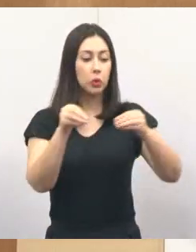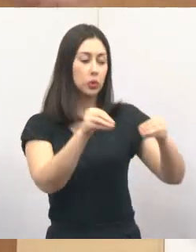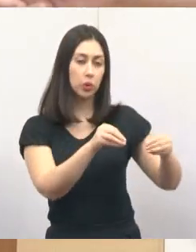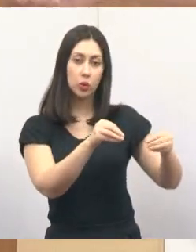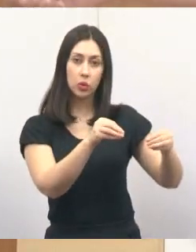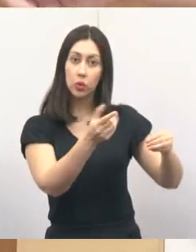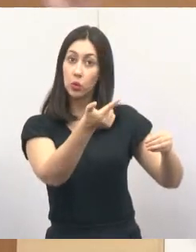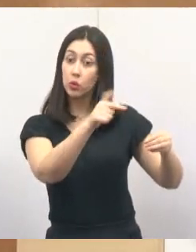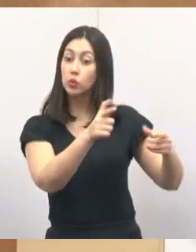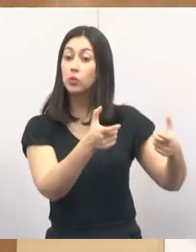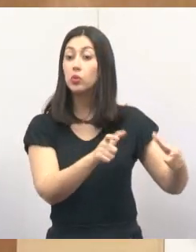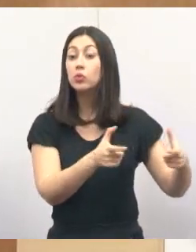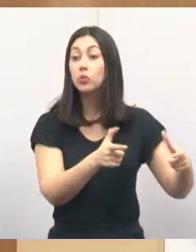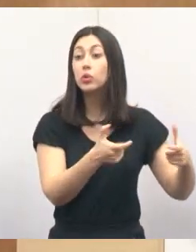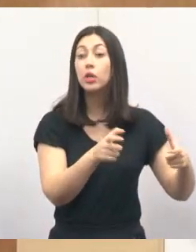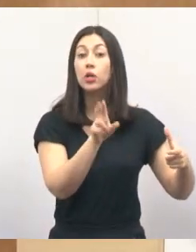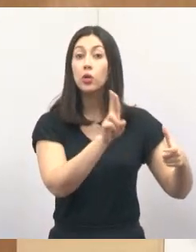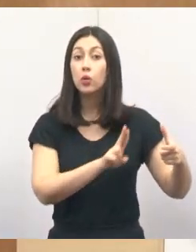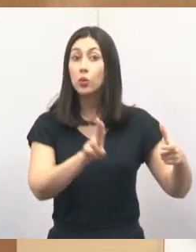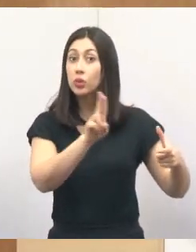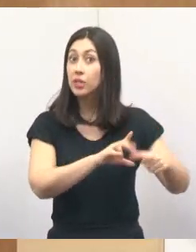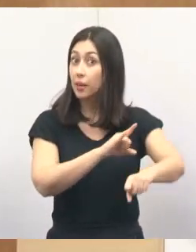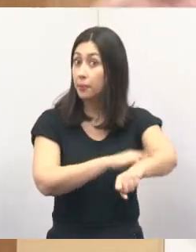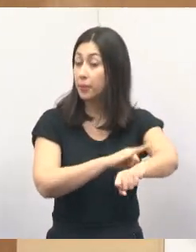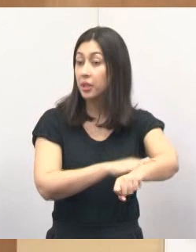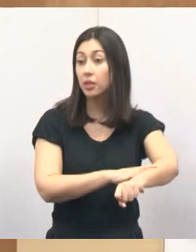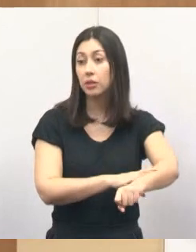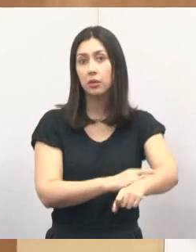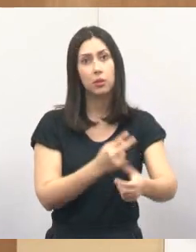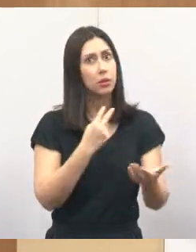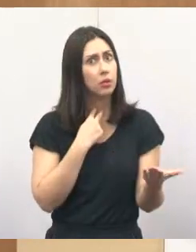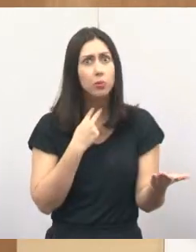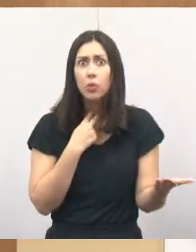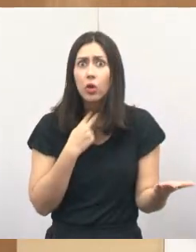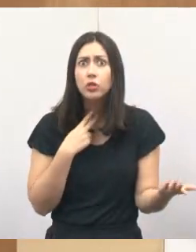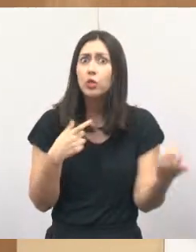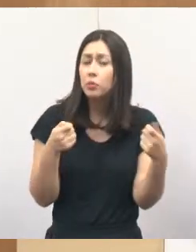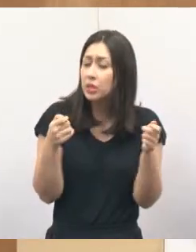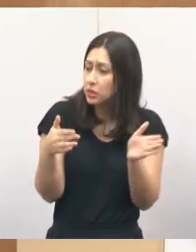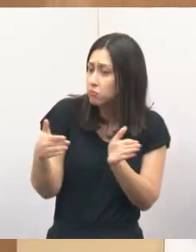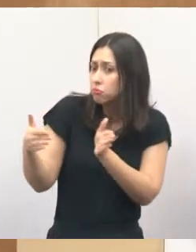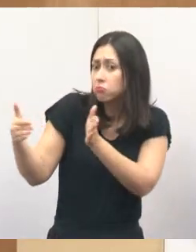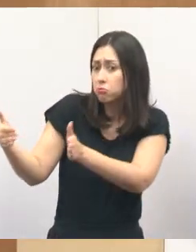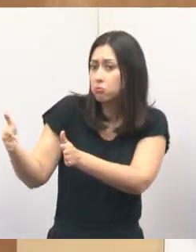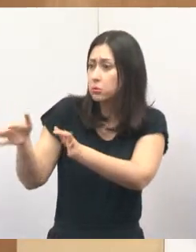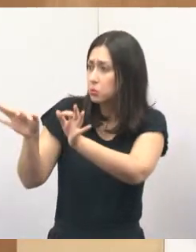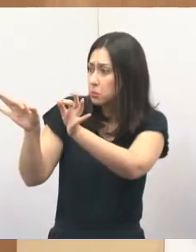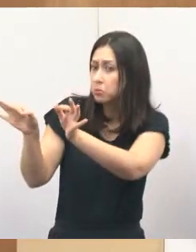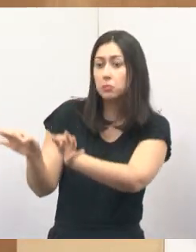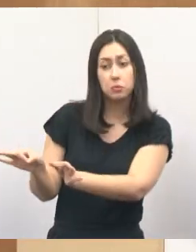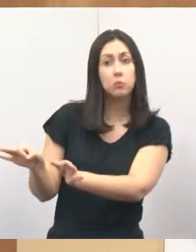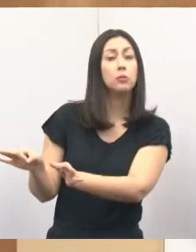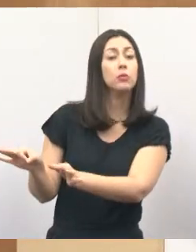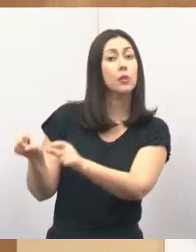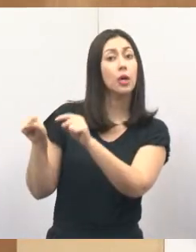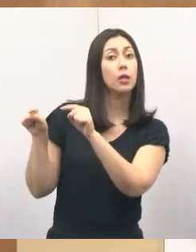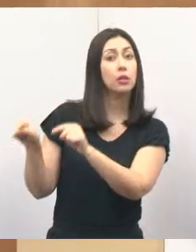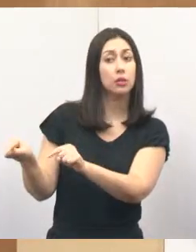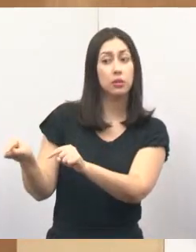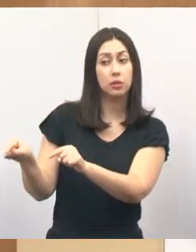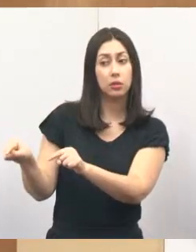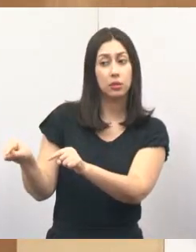ao outro lado para utilizar o sanitário. Não, ele tem que usar o sanitário onde é a ala